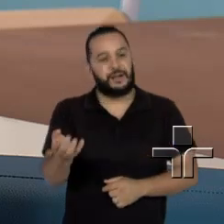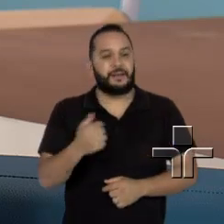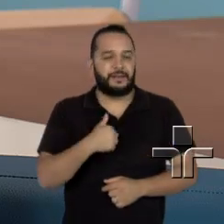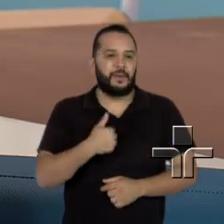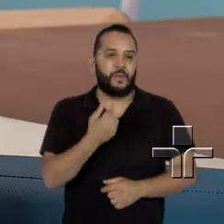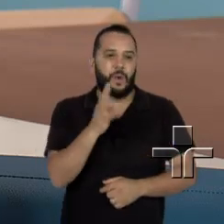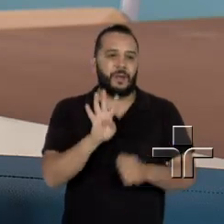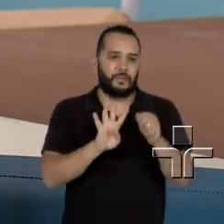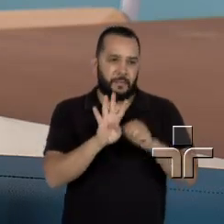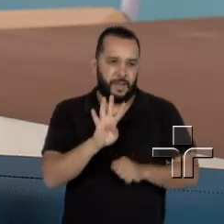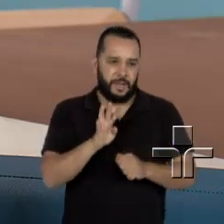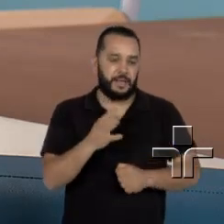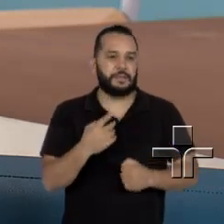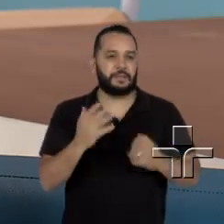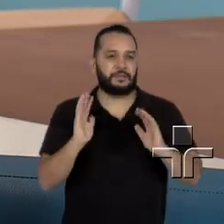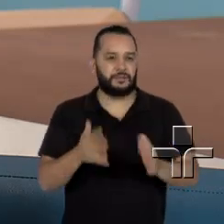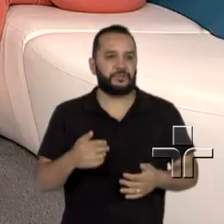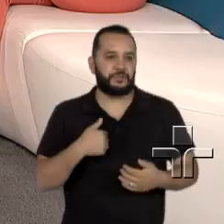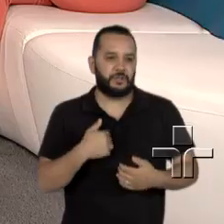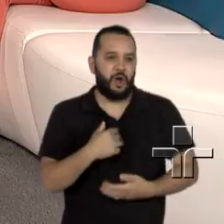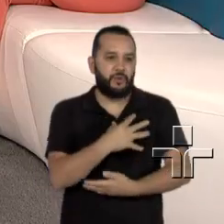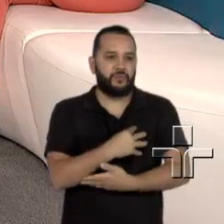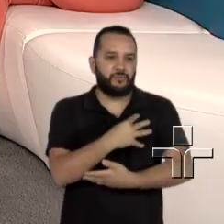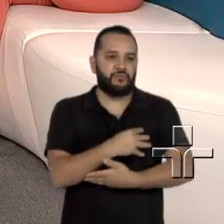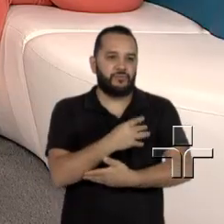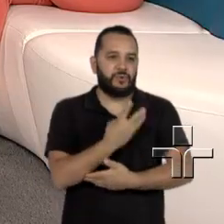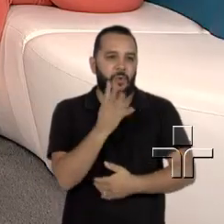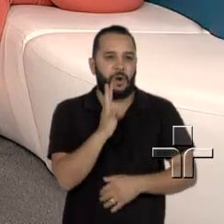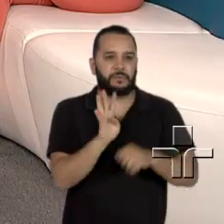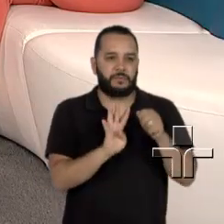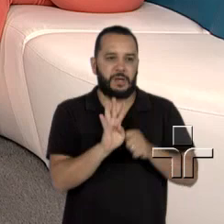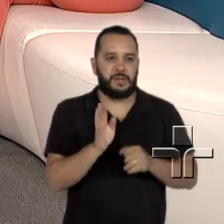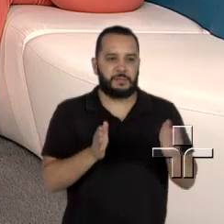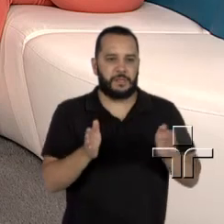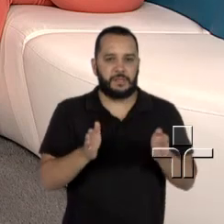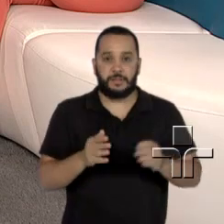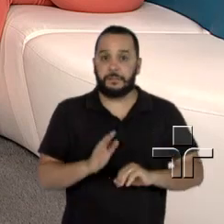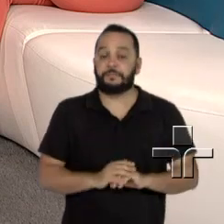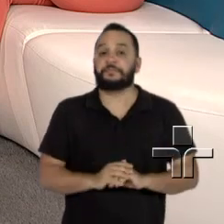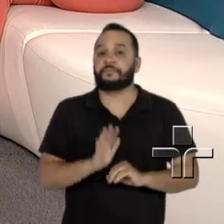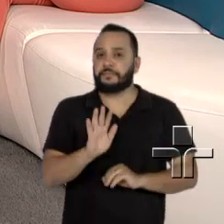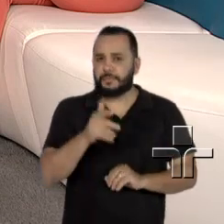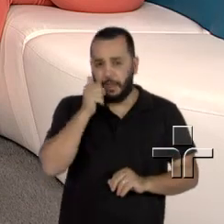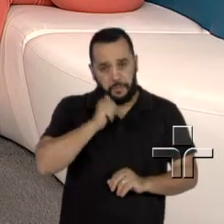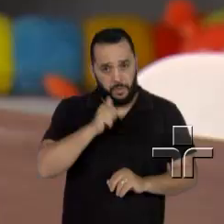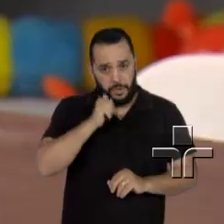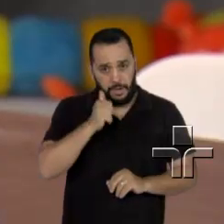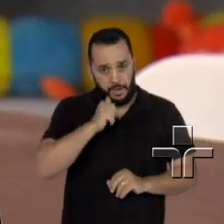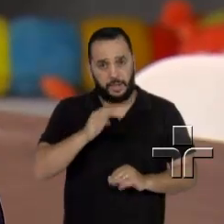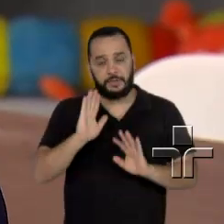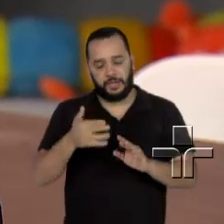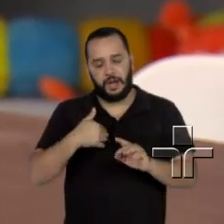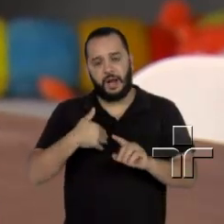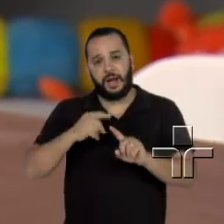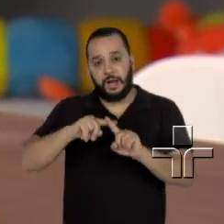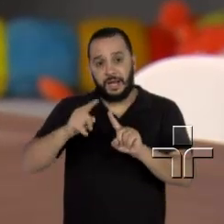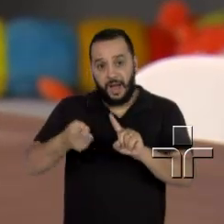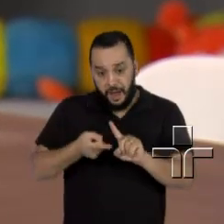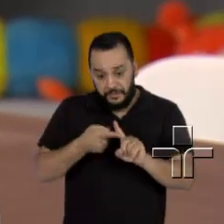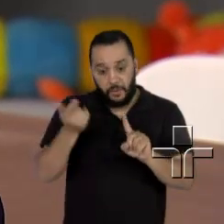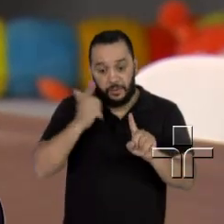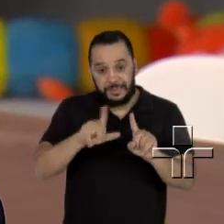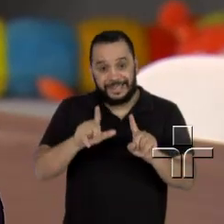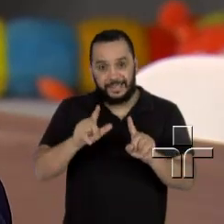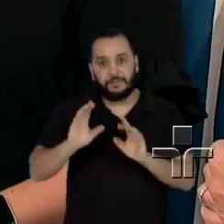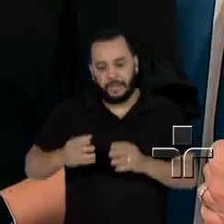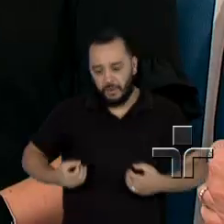quatro meses de amamentação no peito. Doutora, a mulher que engravidou, digamos, de óvulo doado, que já estava na